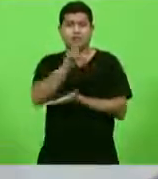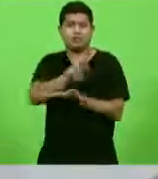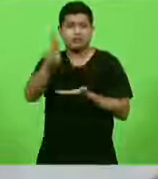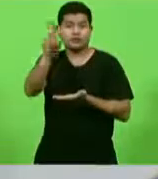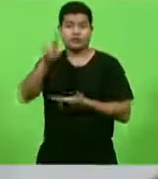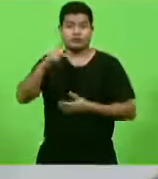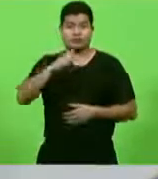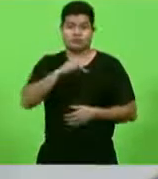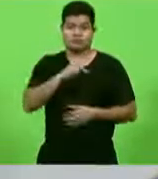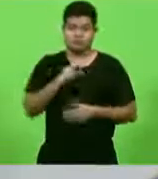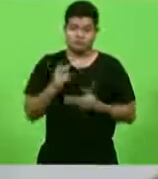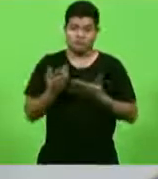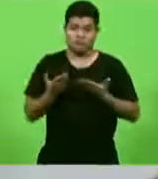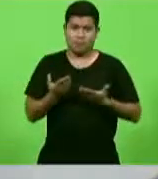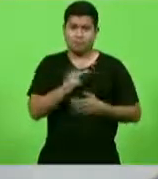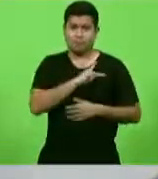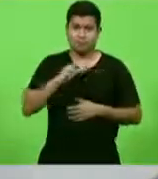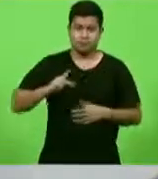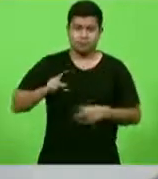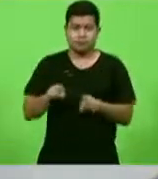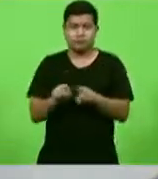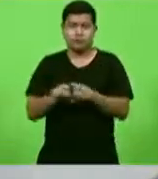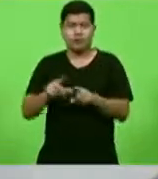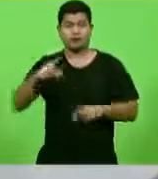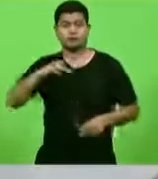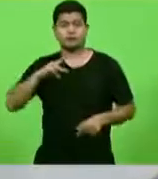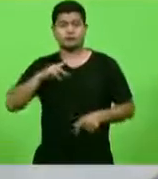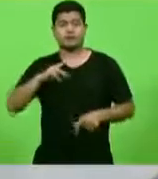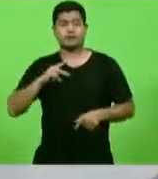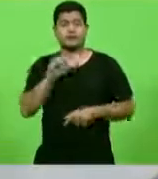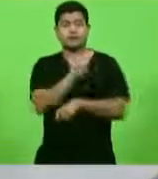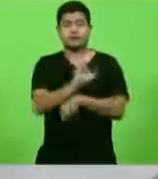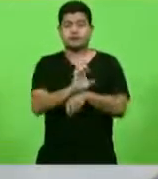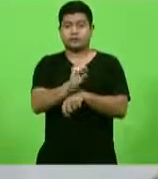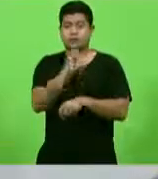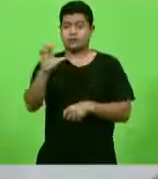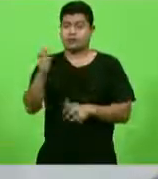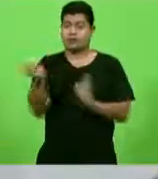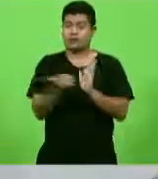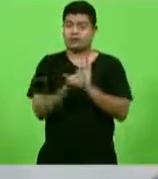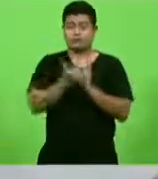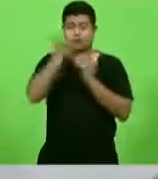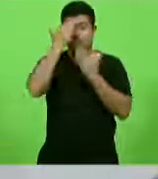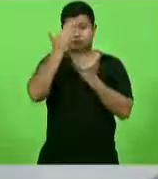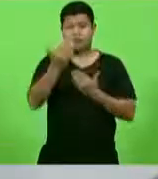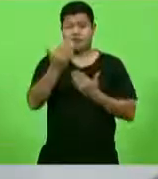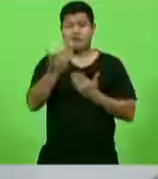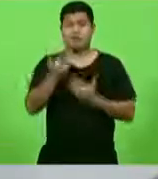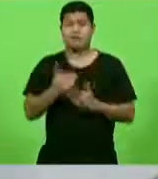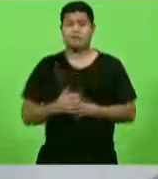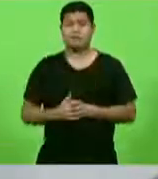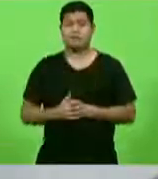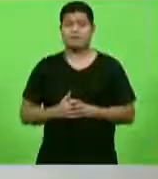Catarina. Então, fica esse registro, nossa gratidão e boa leitura a todos. Obrigada, presidente.